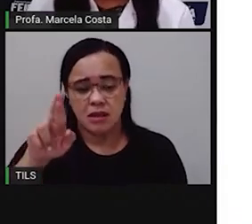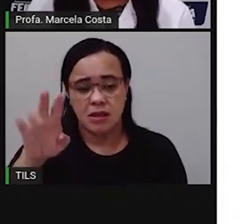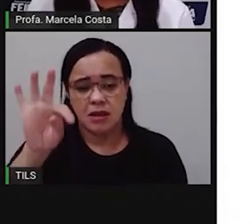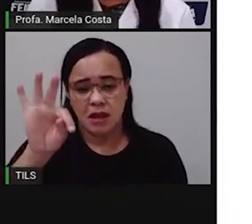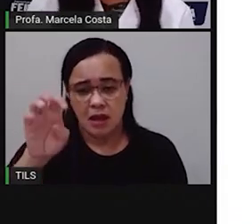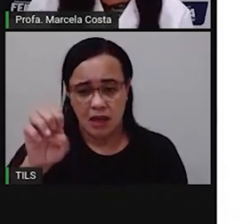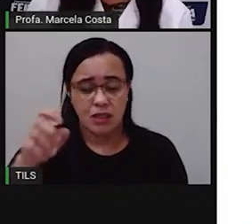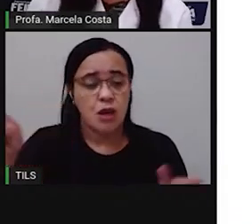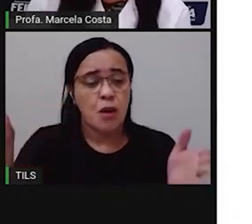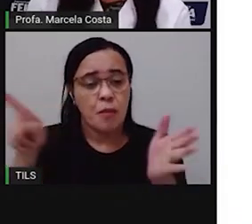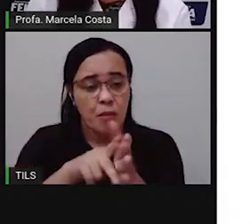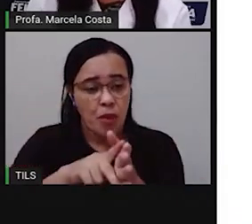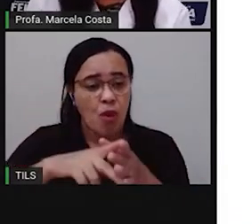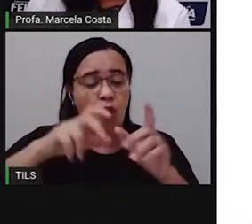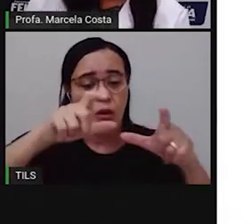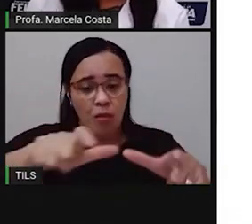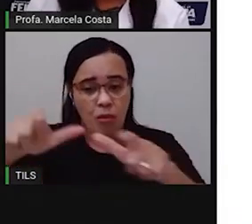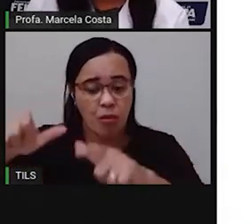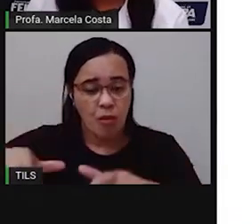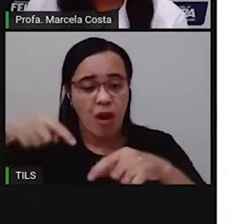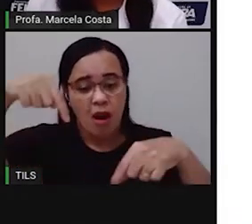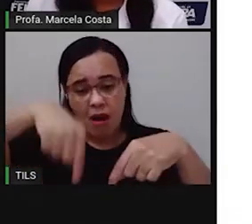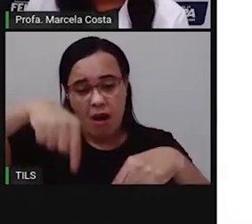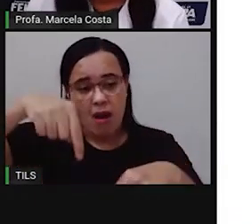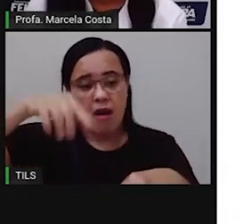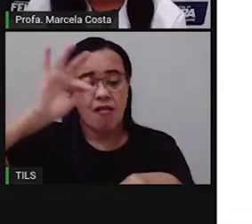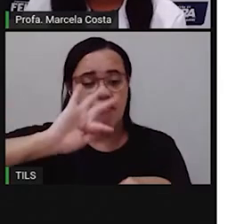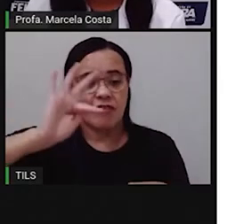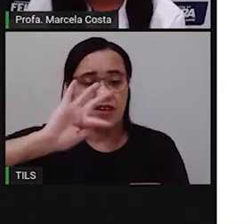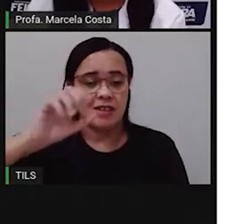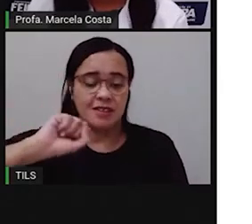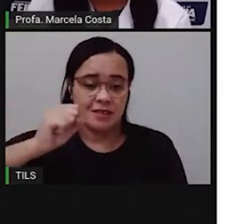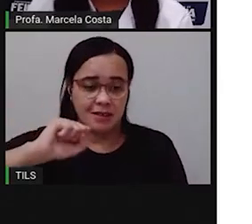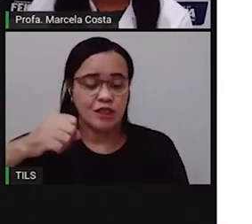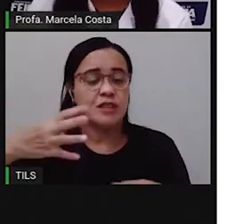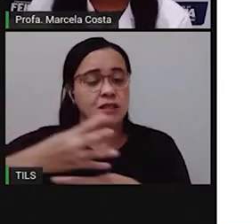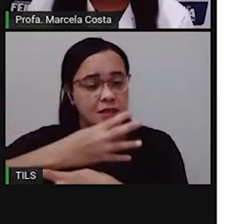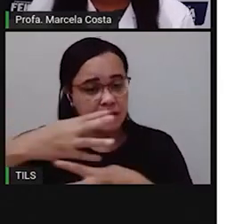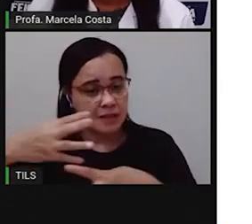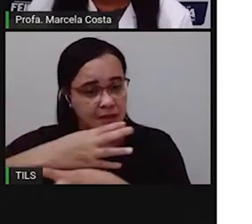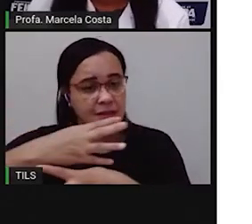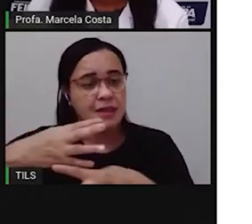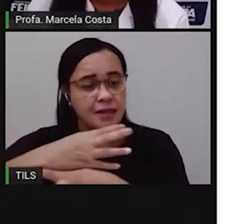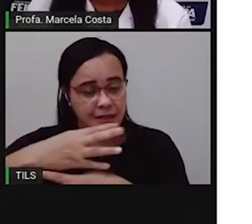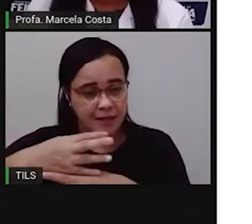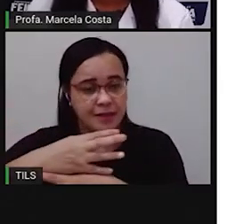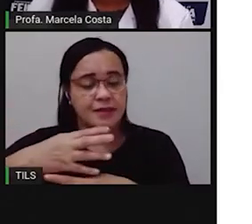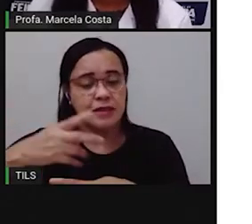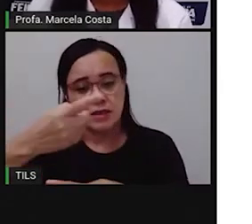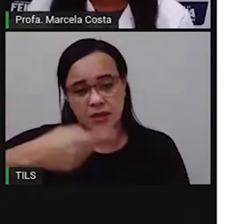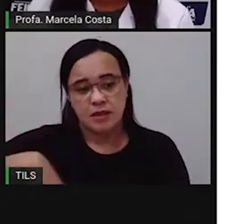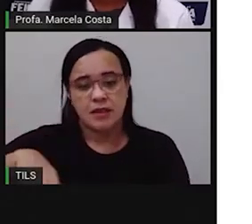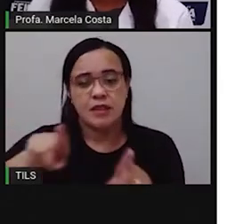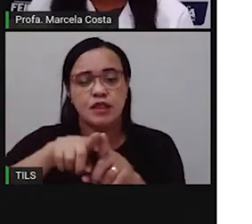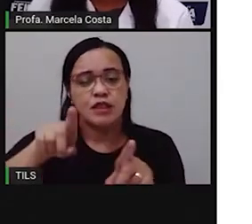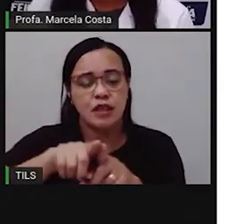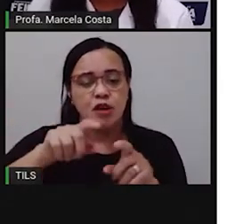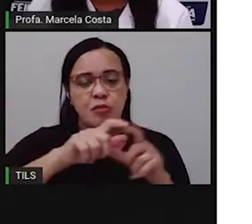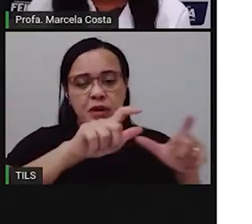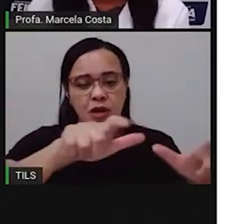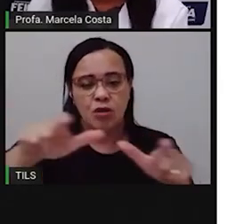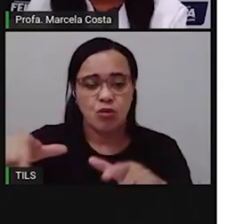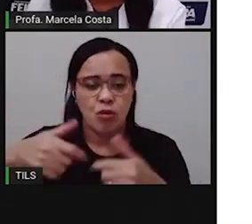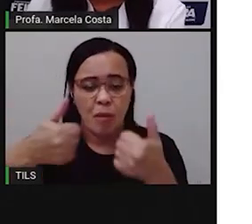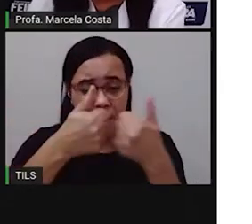nossa região, onde tem obras de artistas da cidade e aqui do entorno da nossa região.